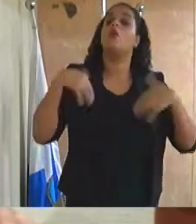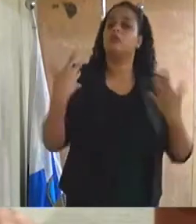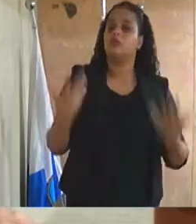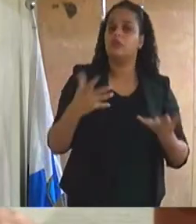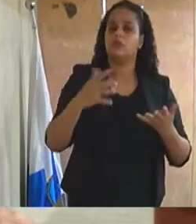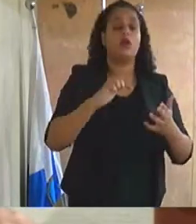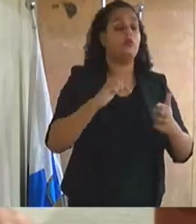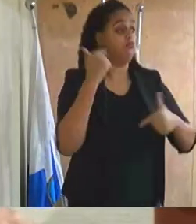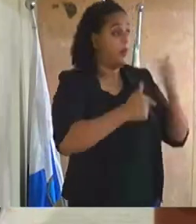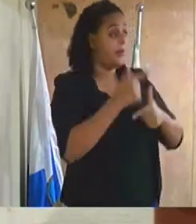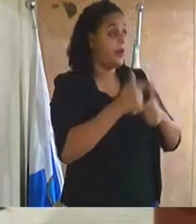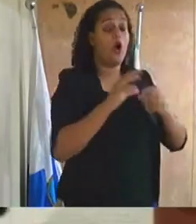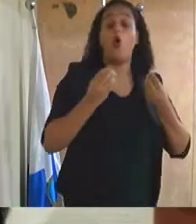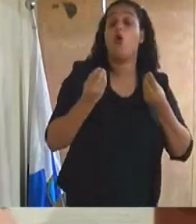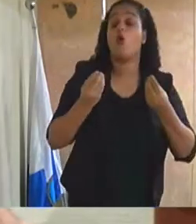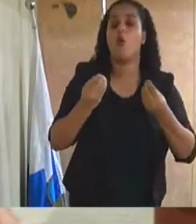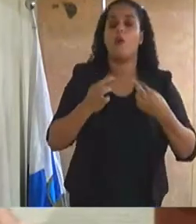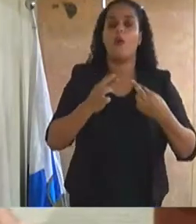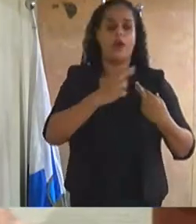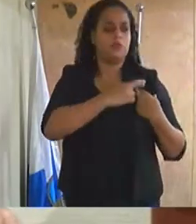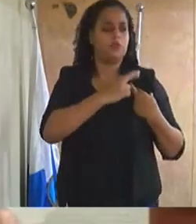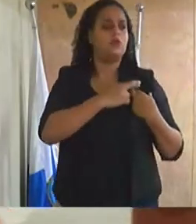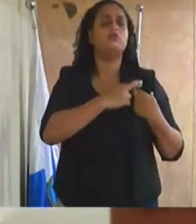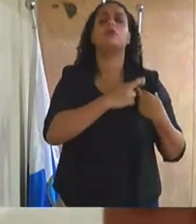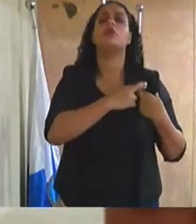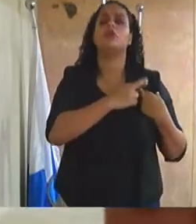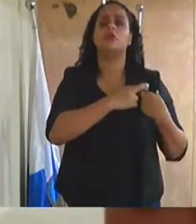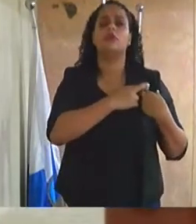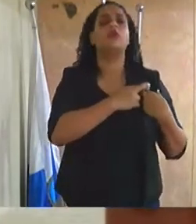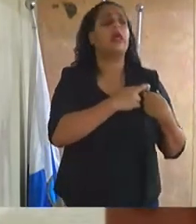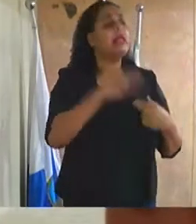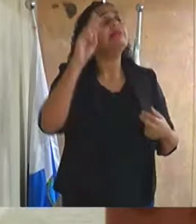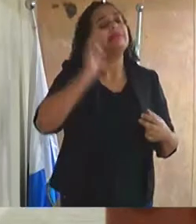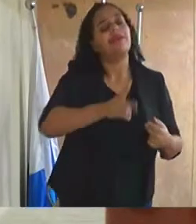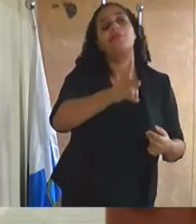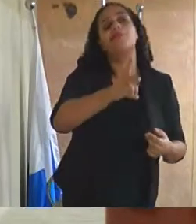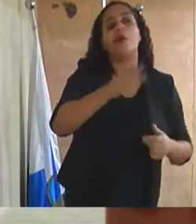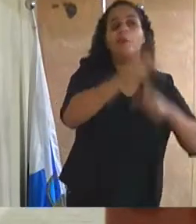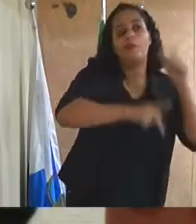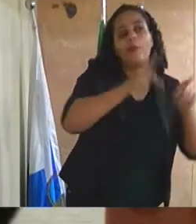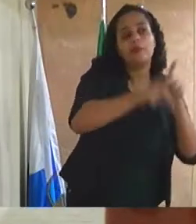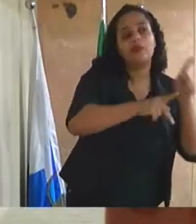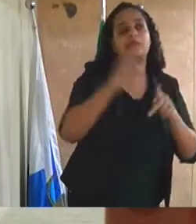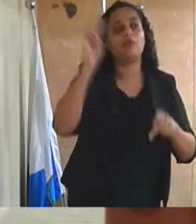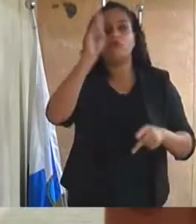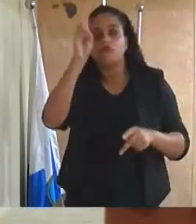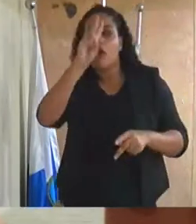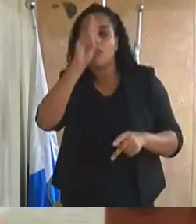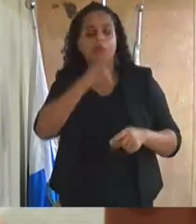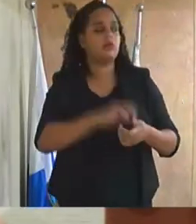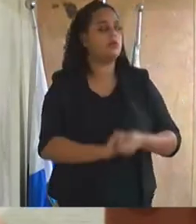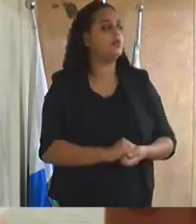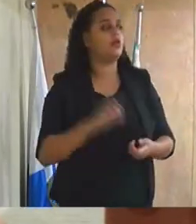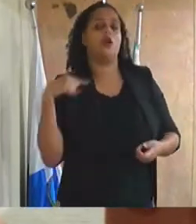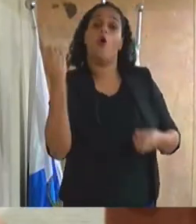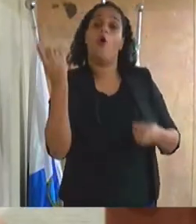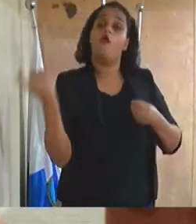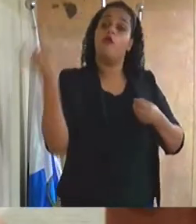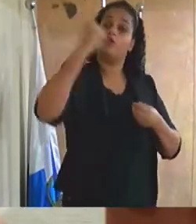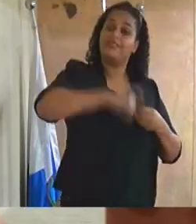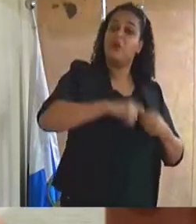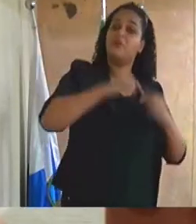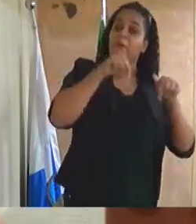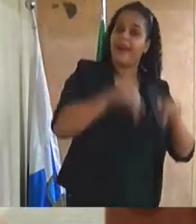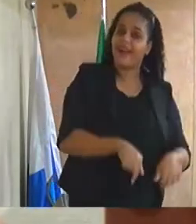responsabilidade, a população é que acaba ganhando, não é verdade? Então, hoje, vossa excelência, voltando para casa,